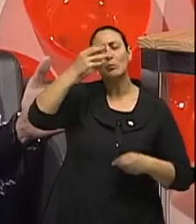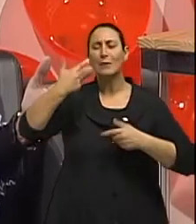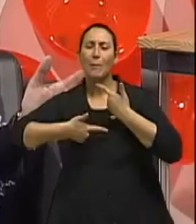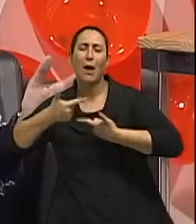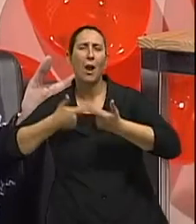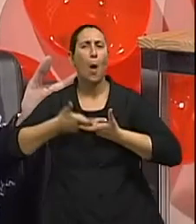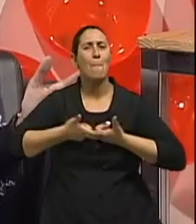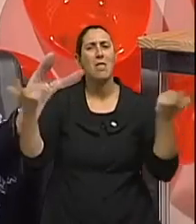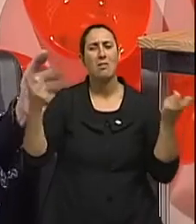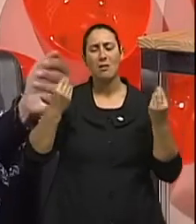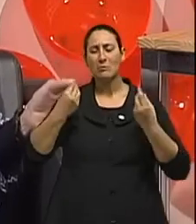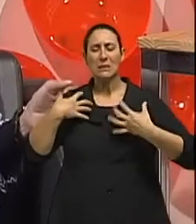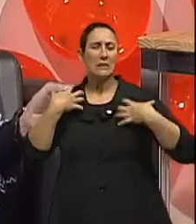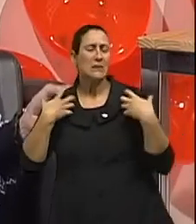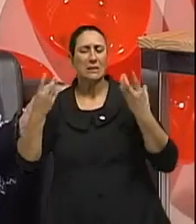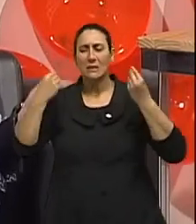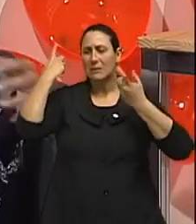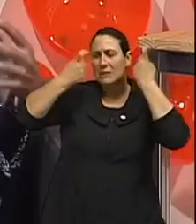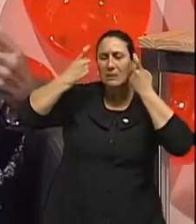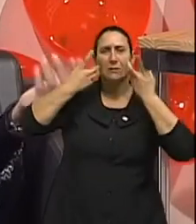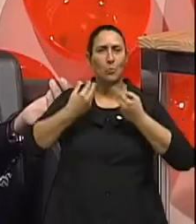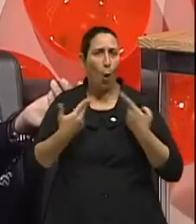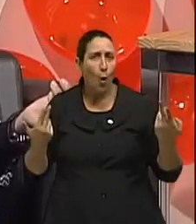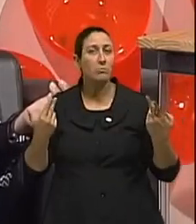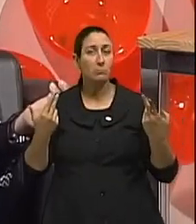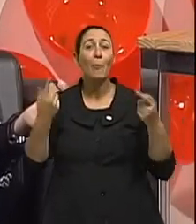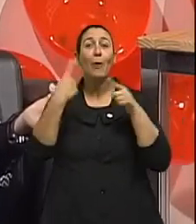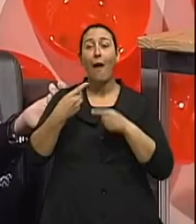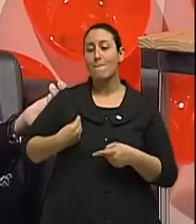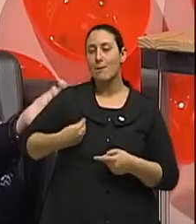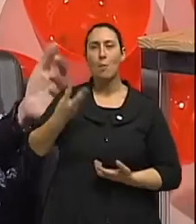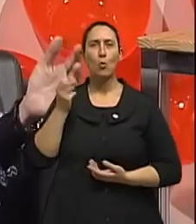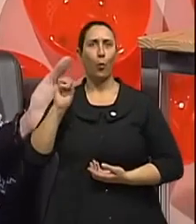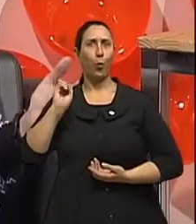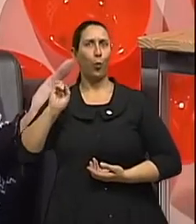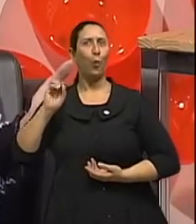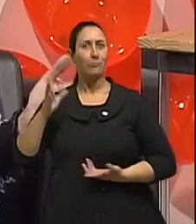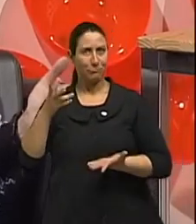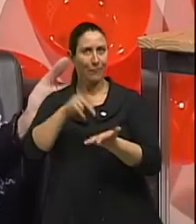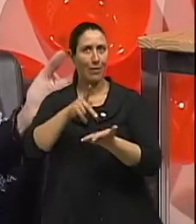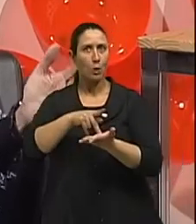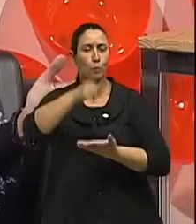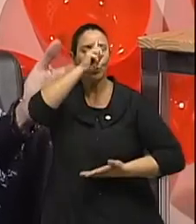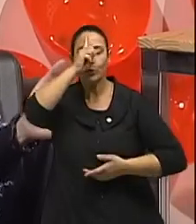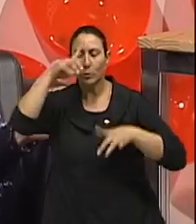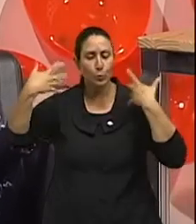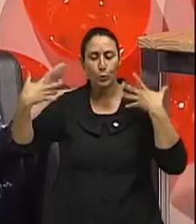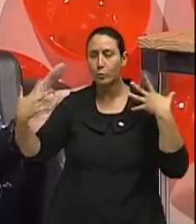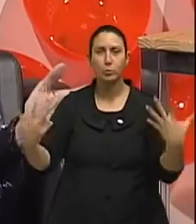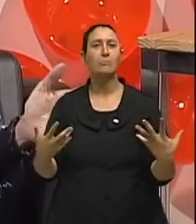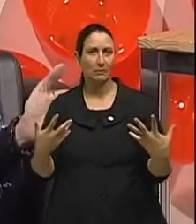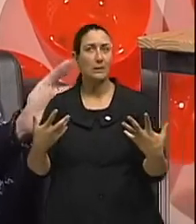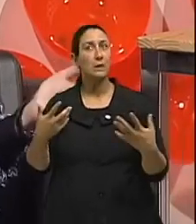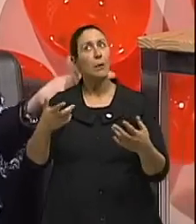pressões, terminam fazendo com que as pessoas tenham um ritmo de vida mais acelerado. E isso faz com que elas fiquem realmente